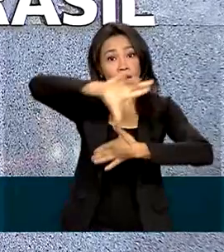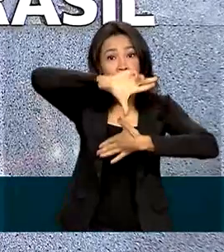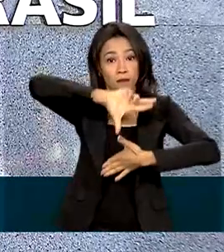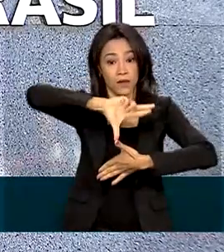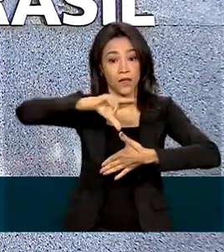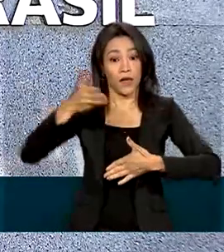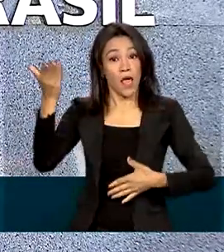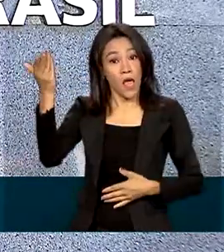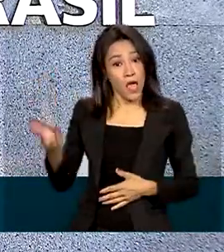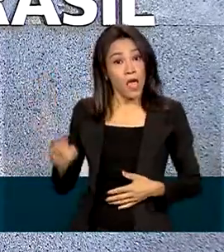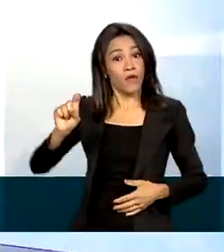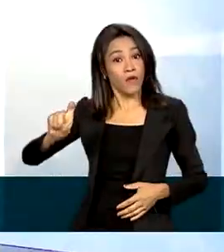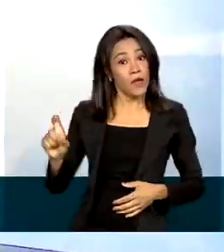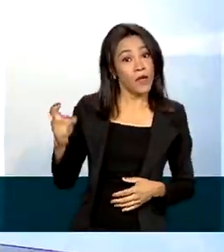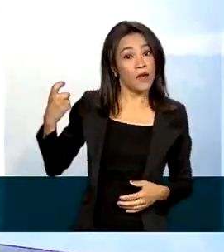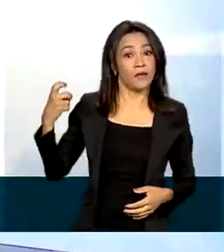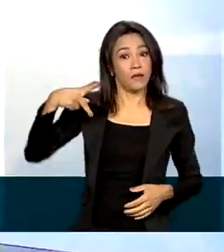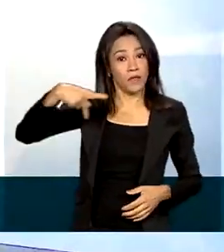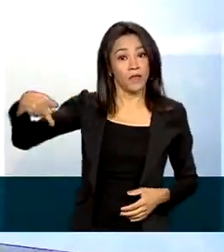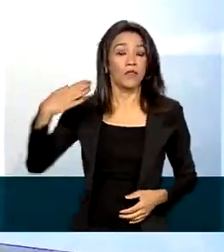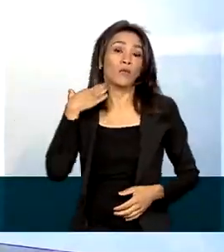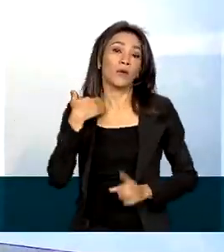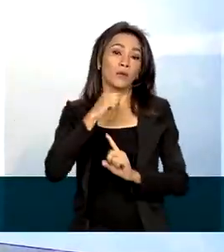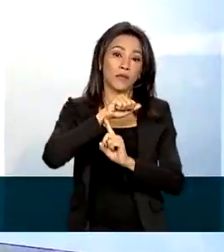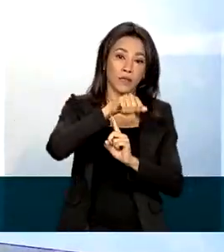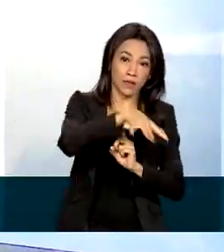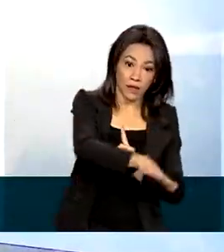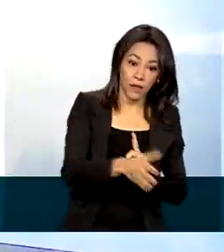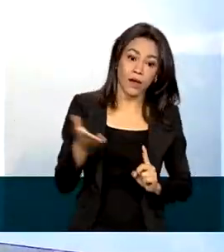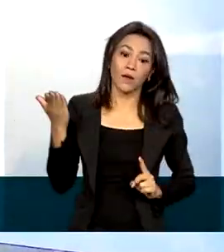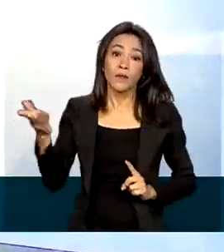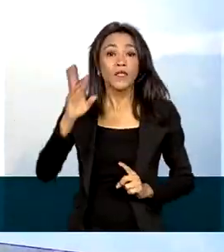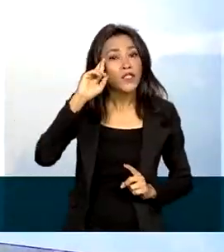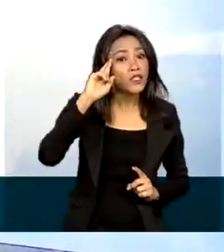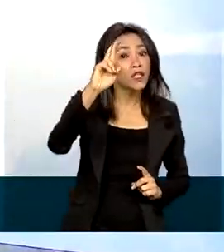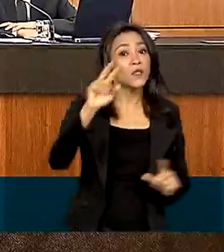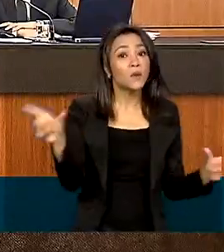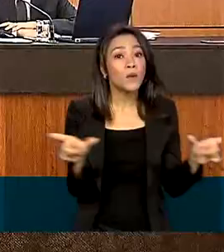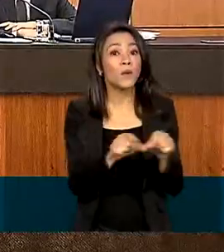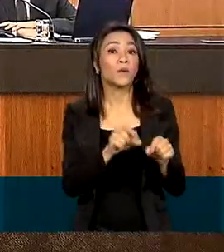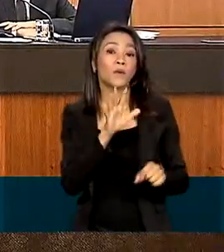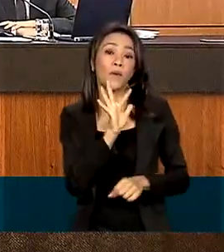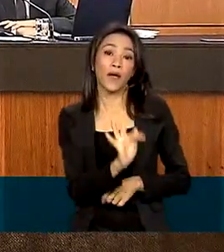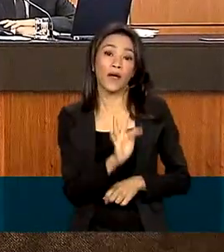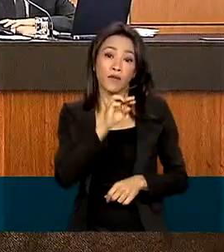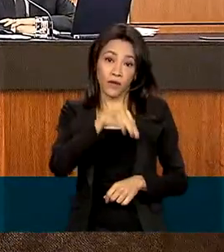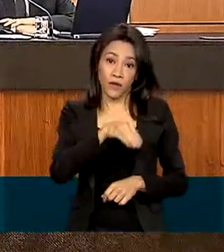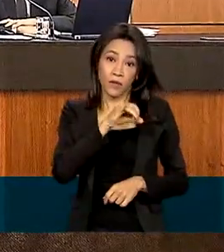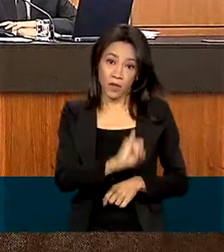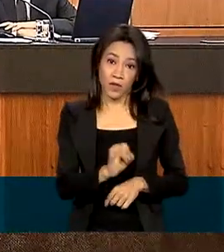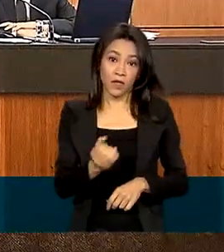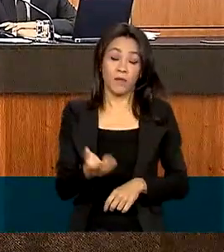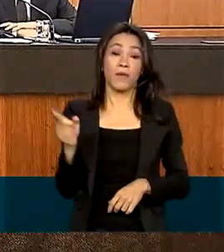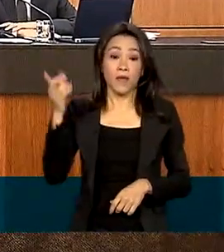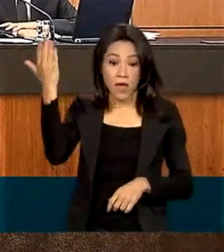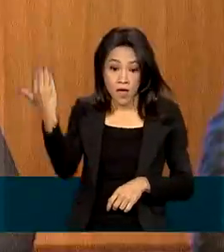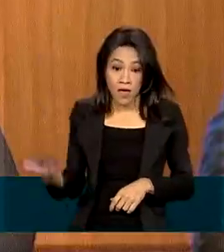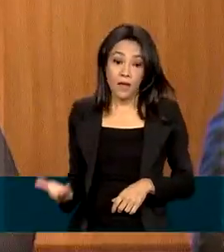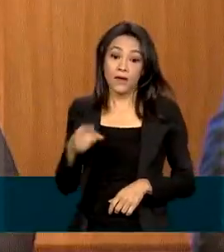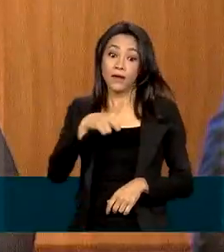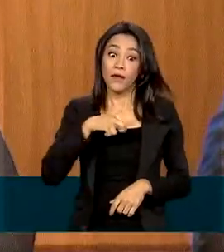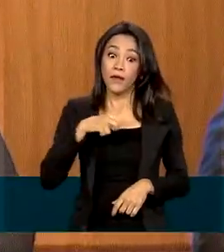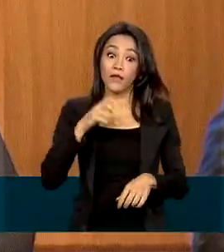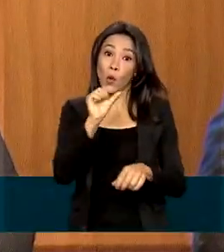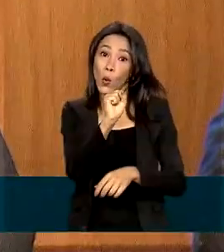do Banco Central e diretor do Departamento do Hemisfério Ocidental do FMI, o Fundo Monetário Internacional, Elon Goldfai teve